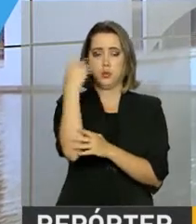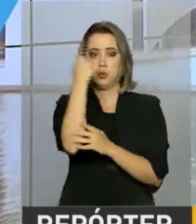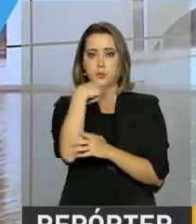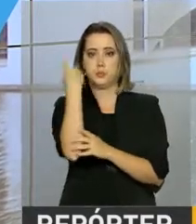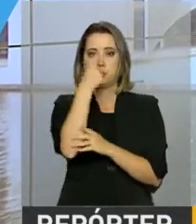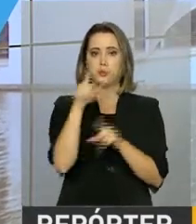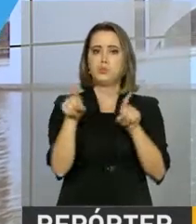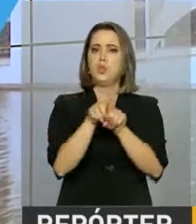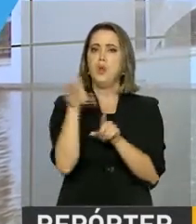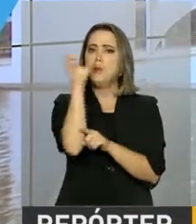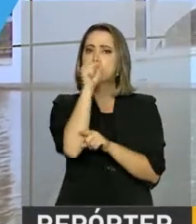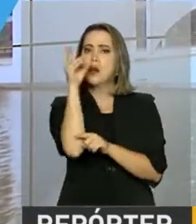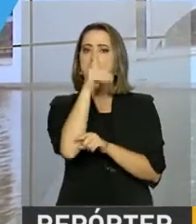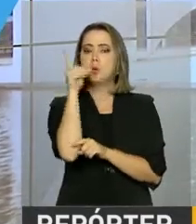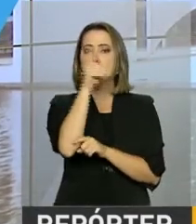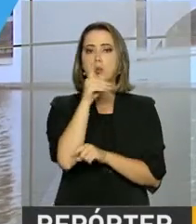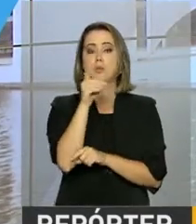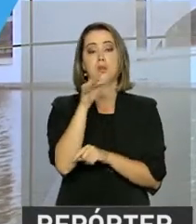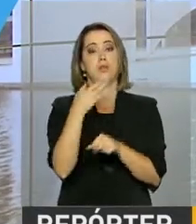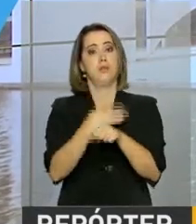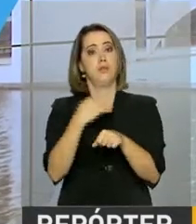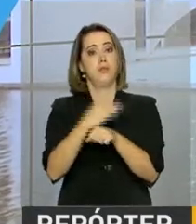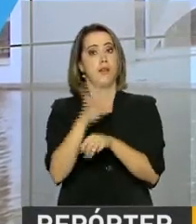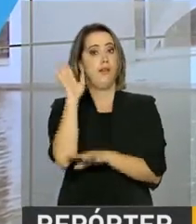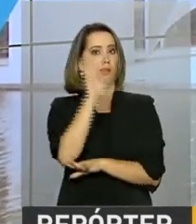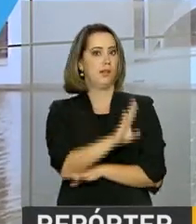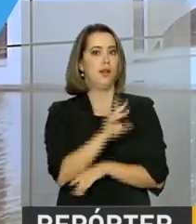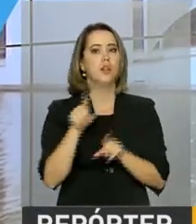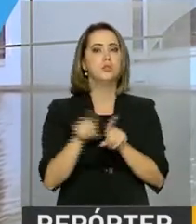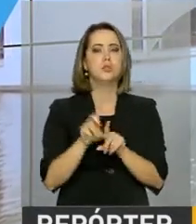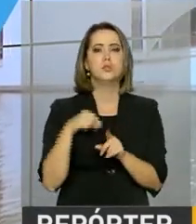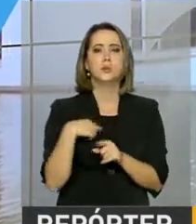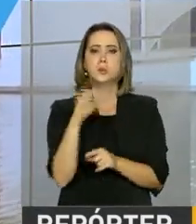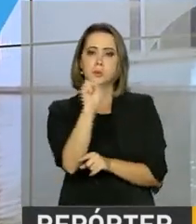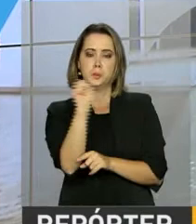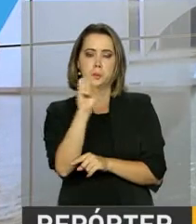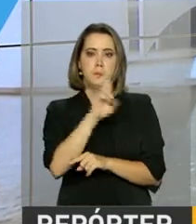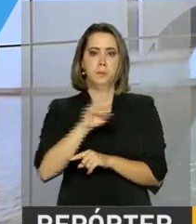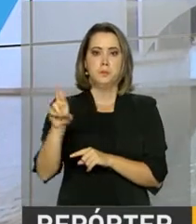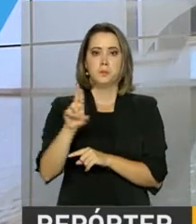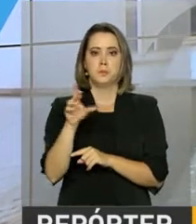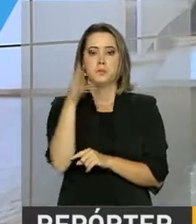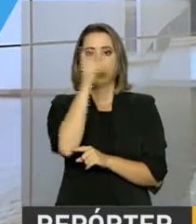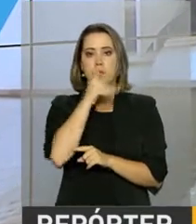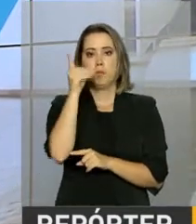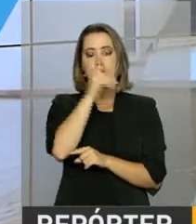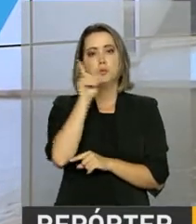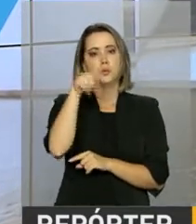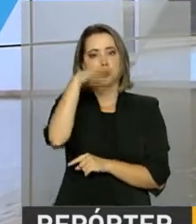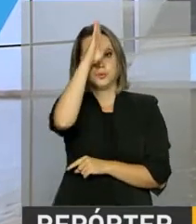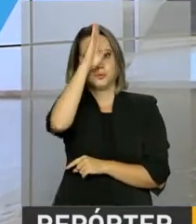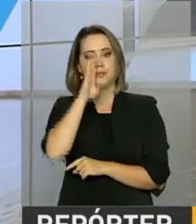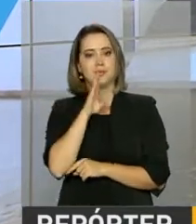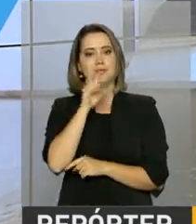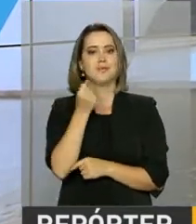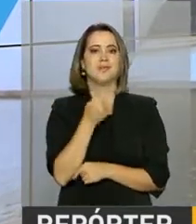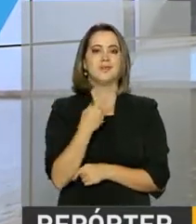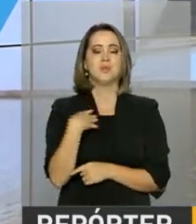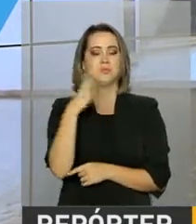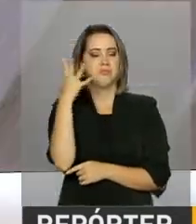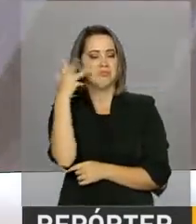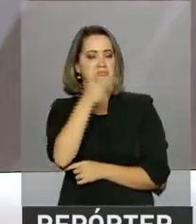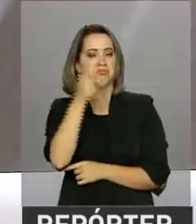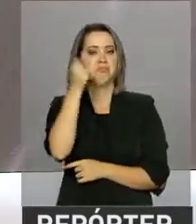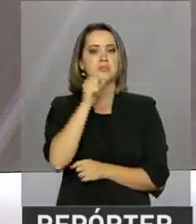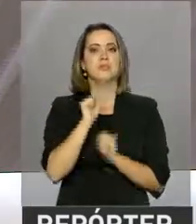e feriados, da 1 da tarde, às 18 horas. Os ingressos custam R$ 8,00 e aos domingos a entrada é gratuita. Belíssimo lá, vale a pena a